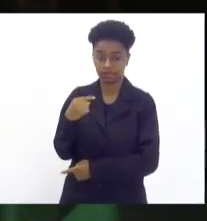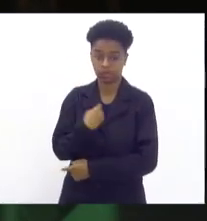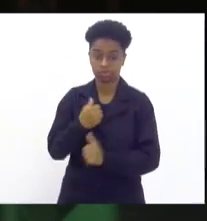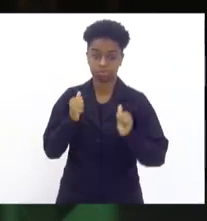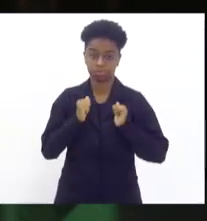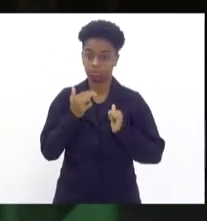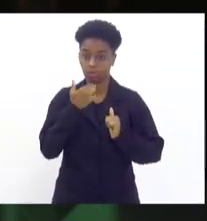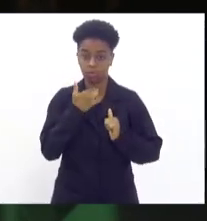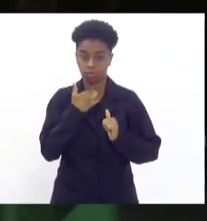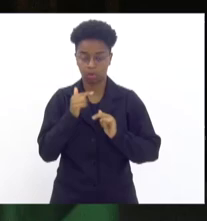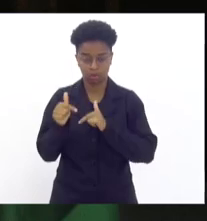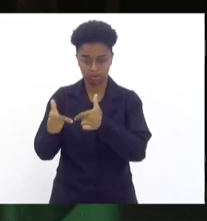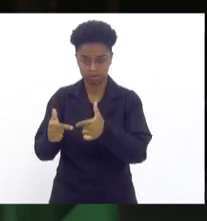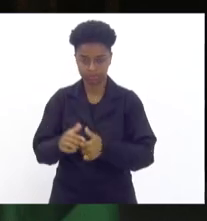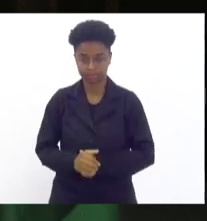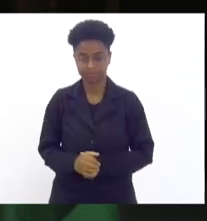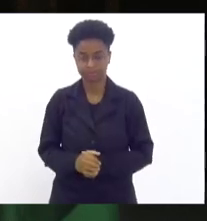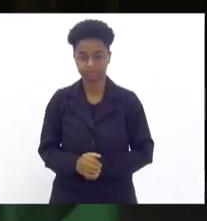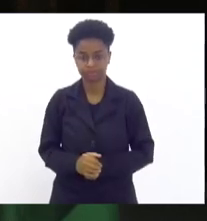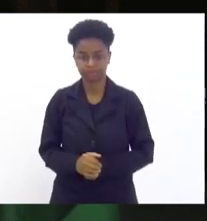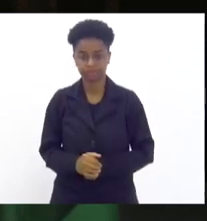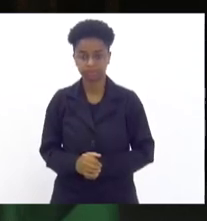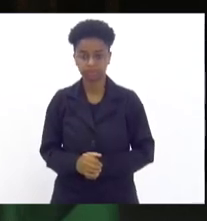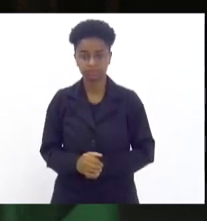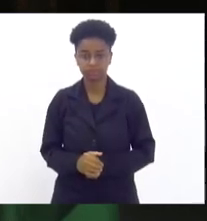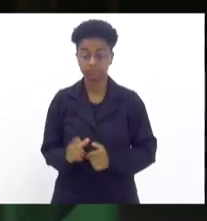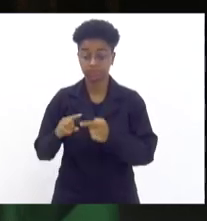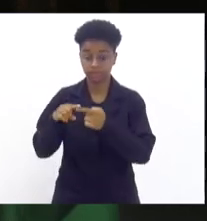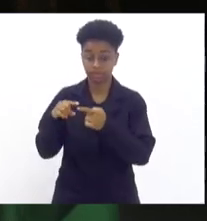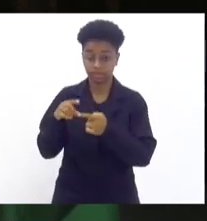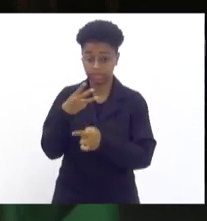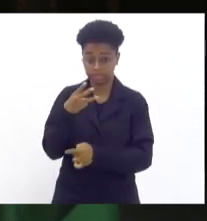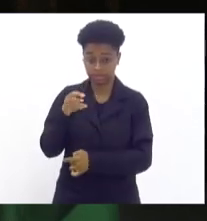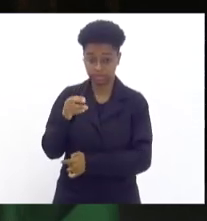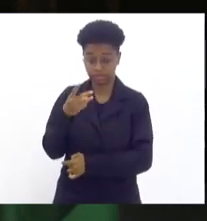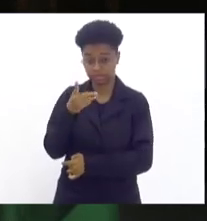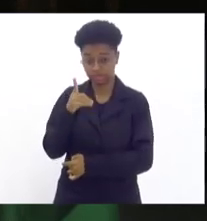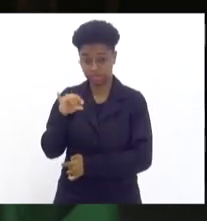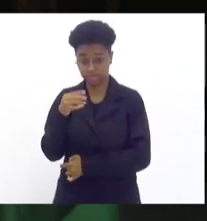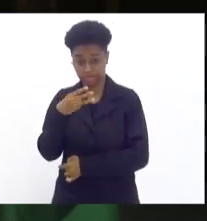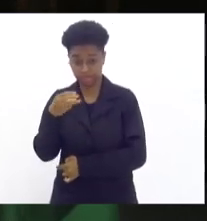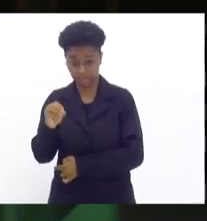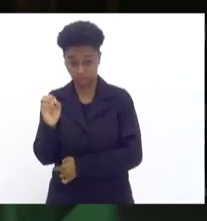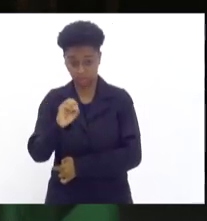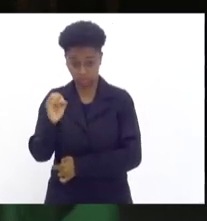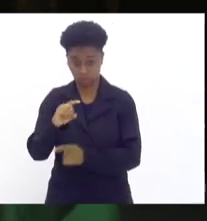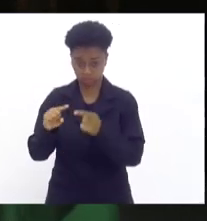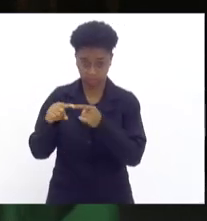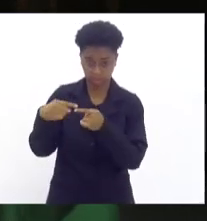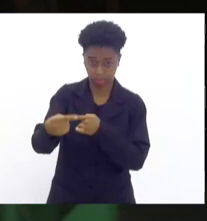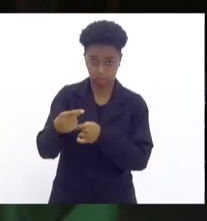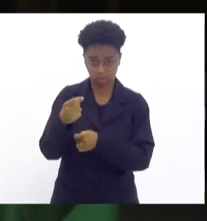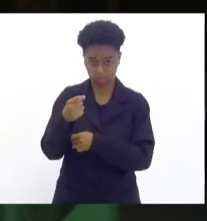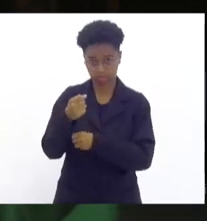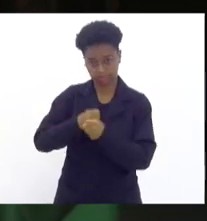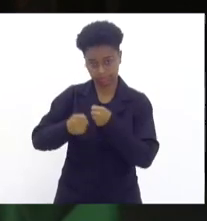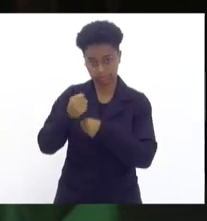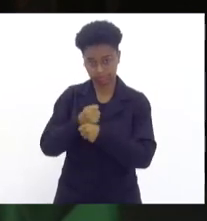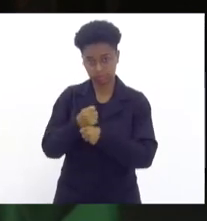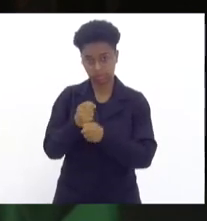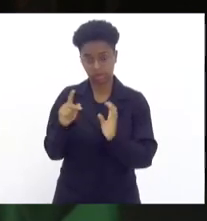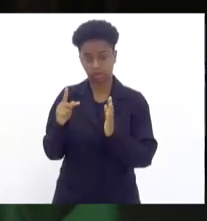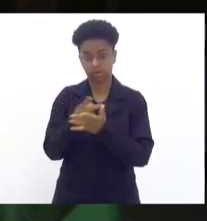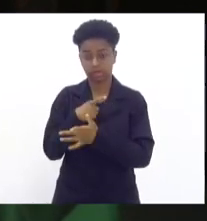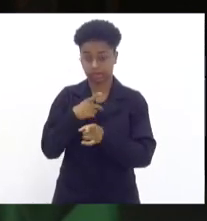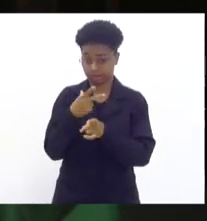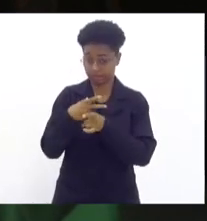atadas. Depois do dia 30 de outubro do ano passado, quando uma determinada